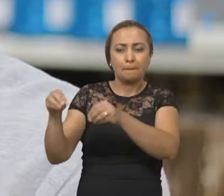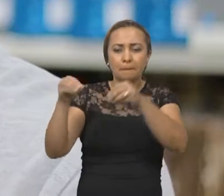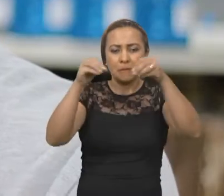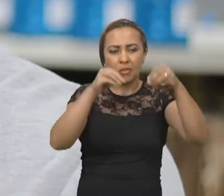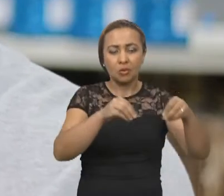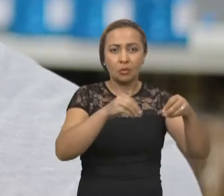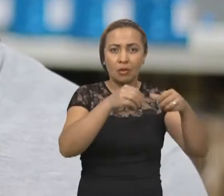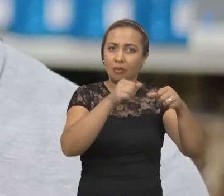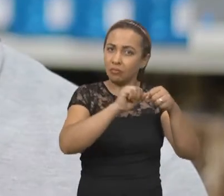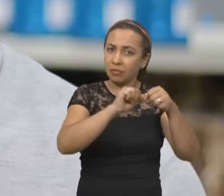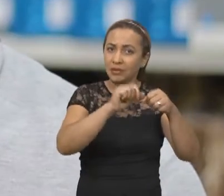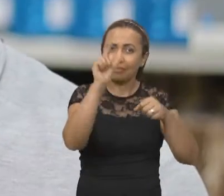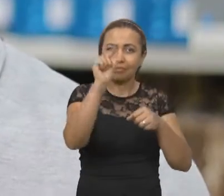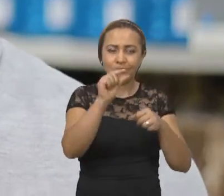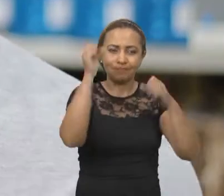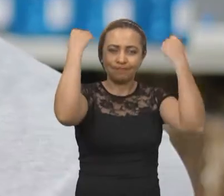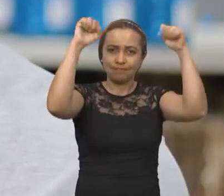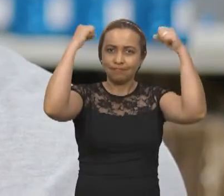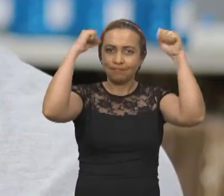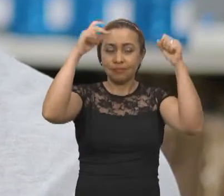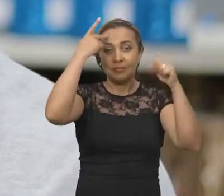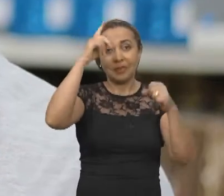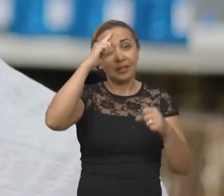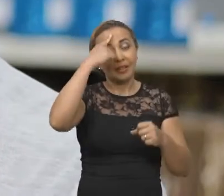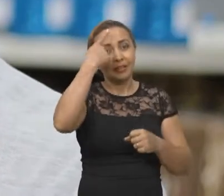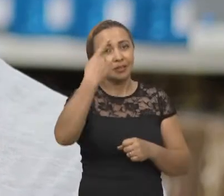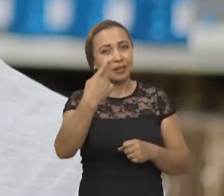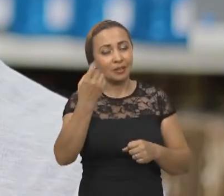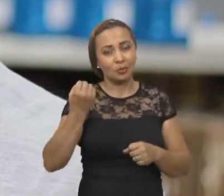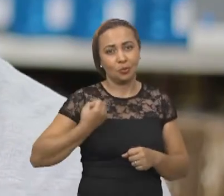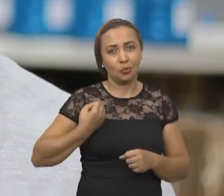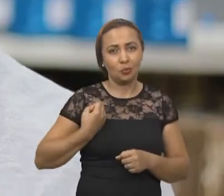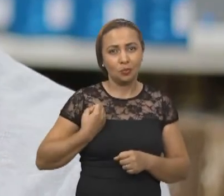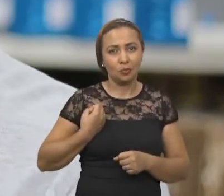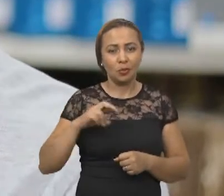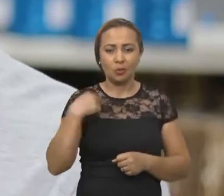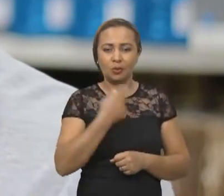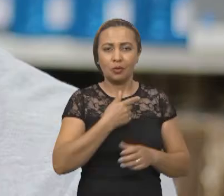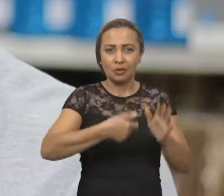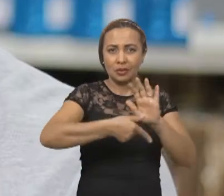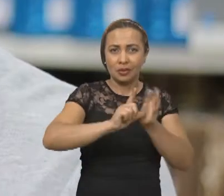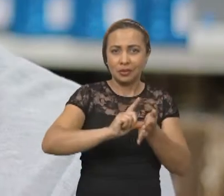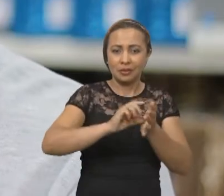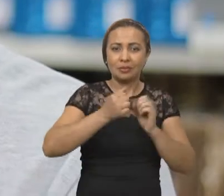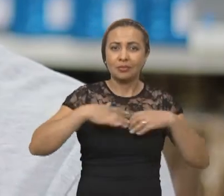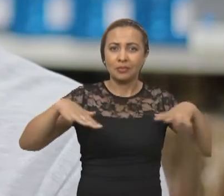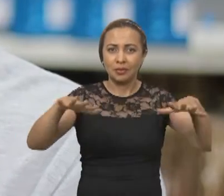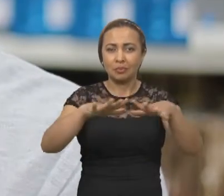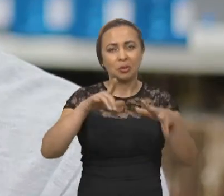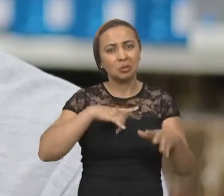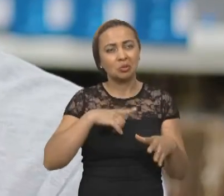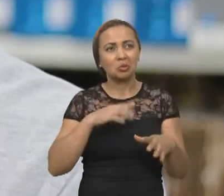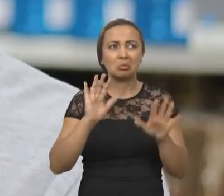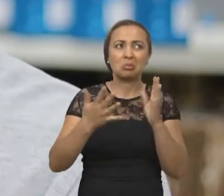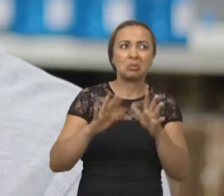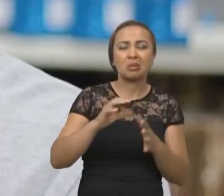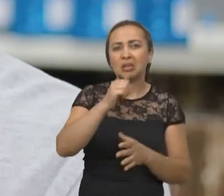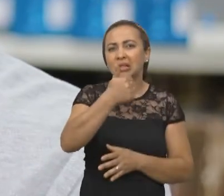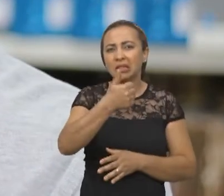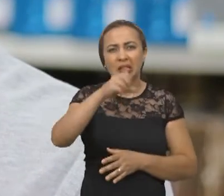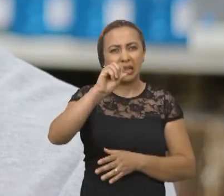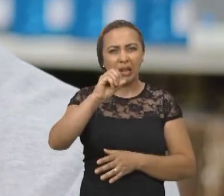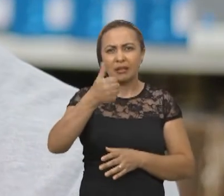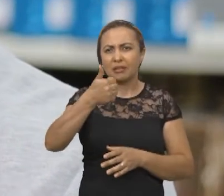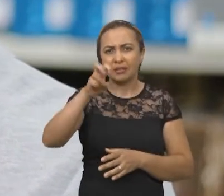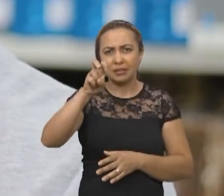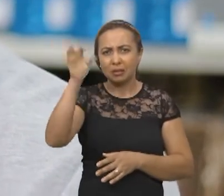fazer muito menos atividade física, para se ter uma ideia em termos de números, né? A gente tinha, antes da pandemia, em torno de 10 a